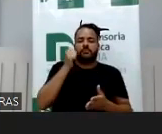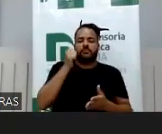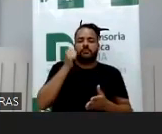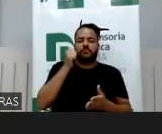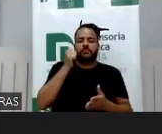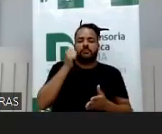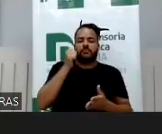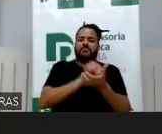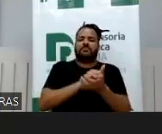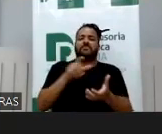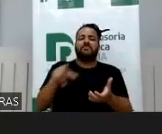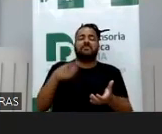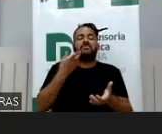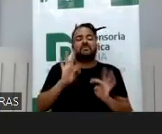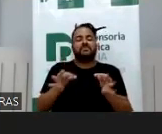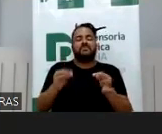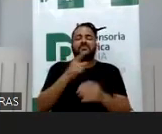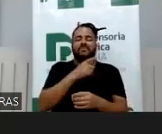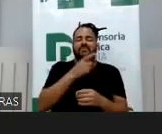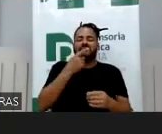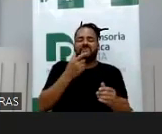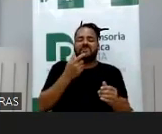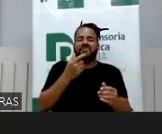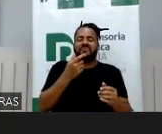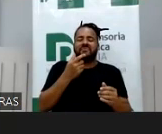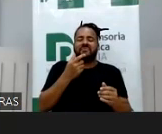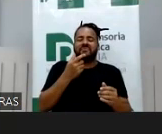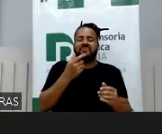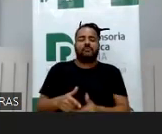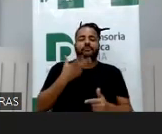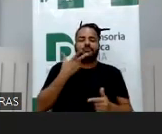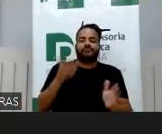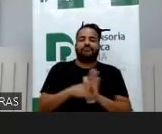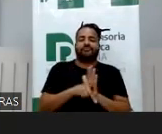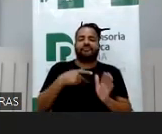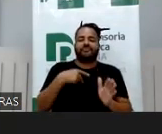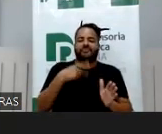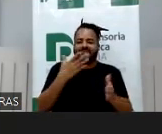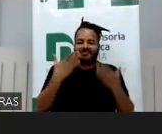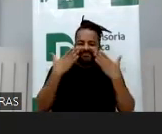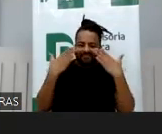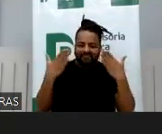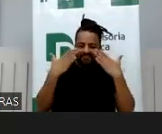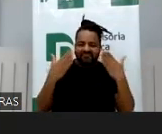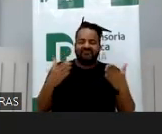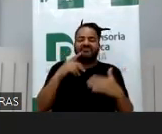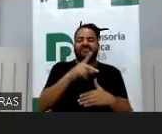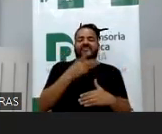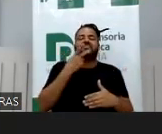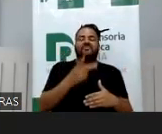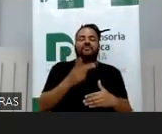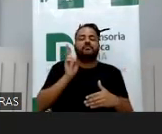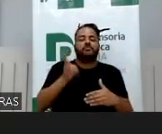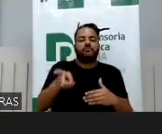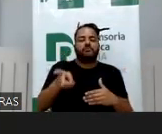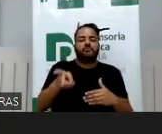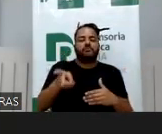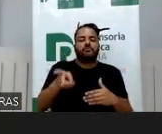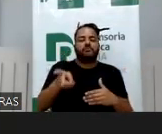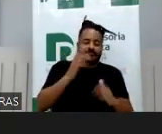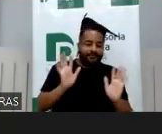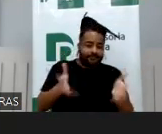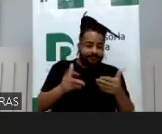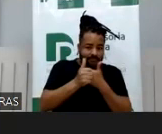tem uma filha e tal, e passou por um divórcio que se tornou muito litigioso e ela tem exposto na internet cotidianamente, então eu já